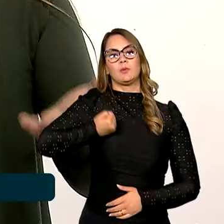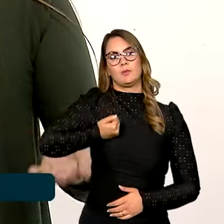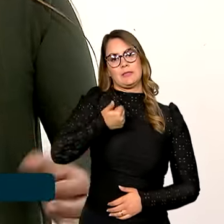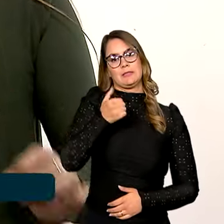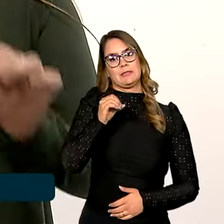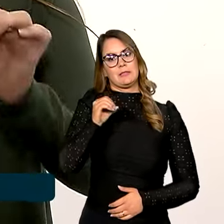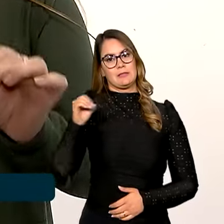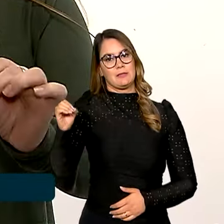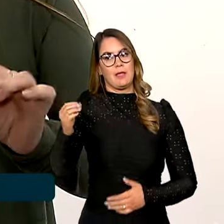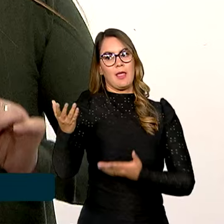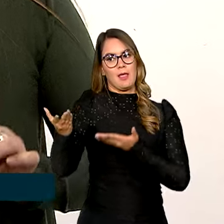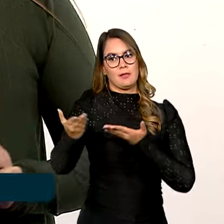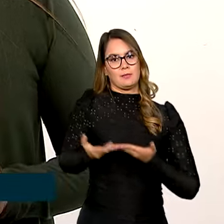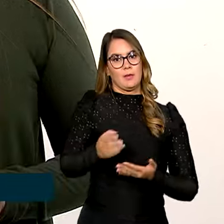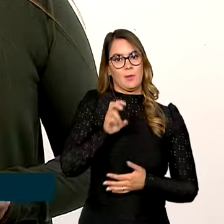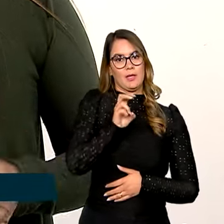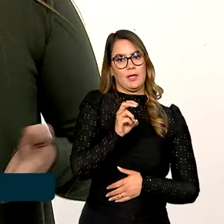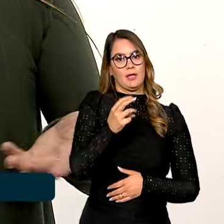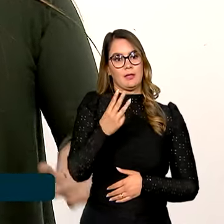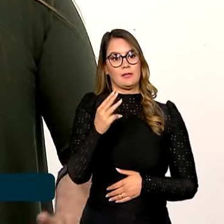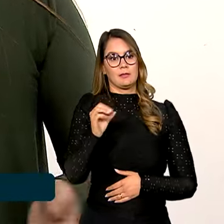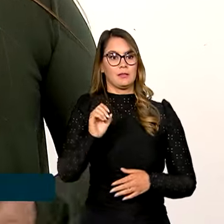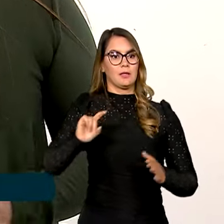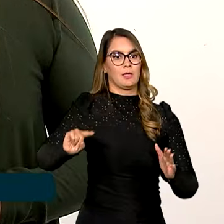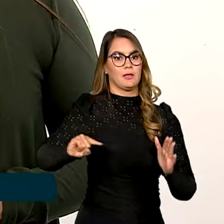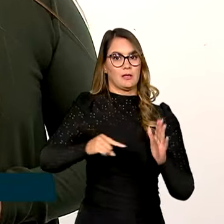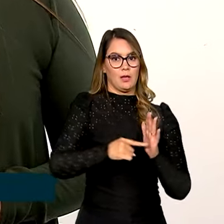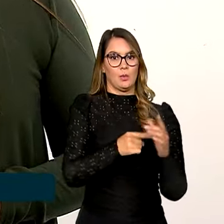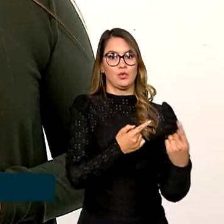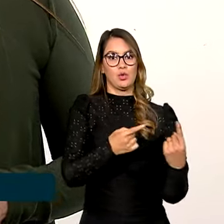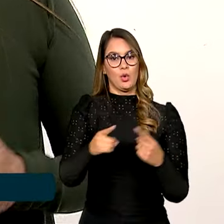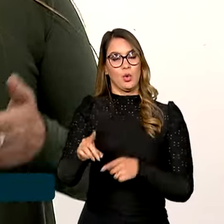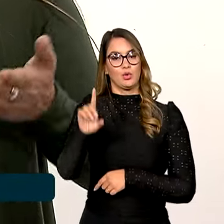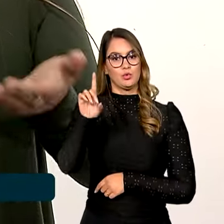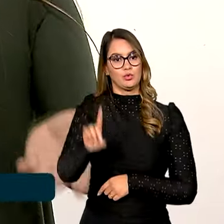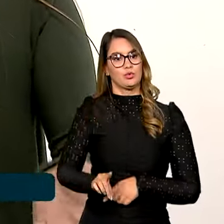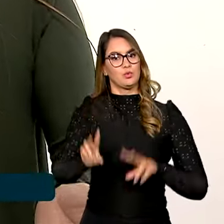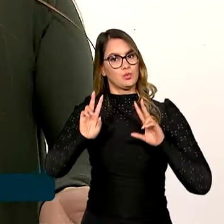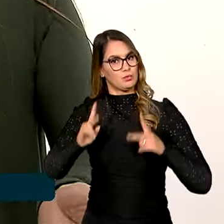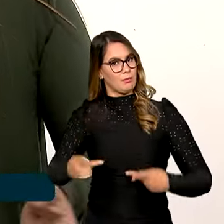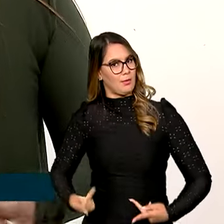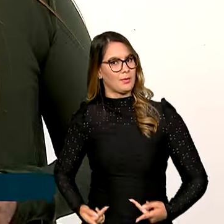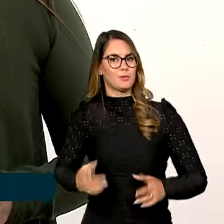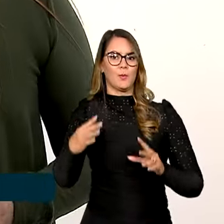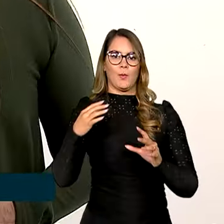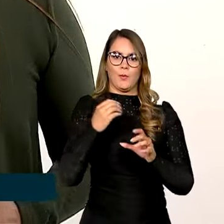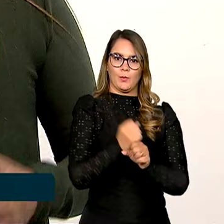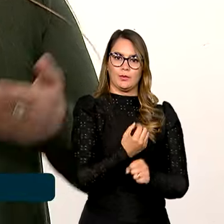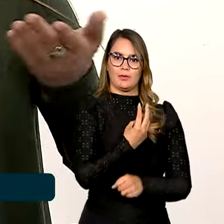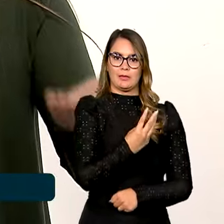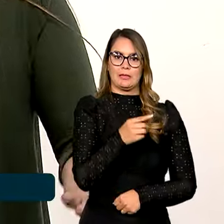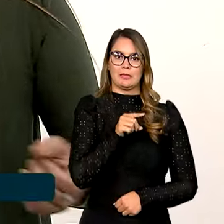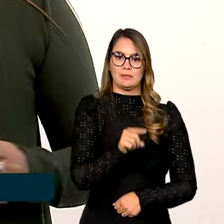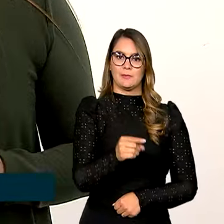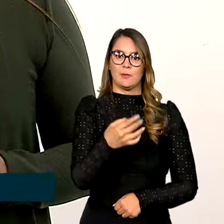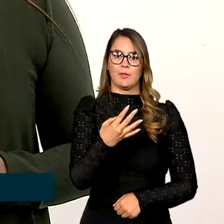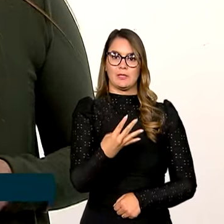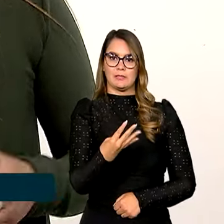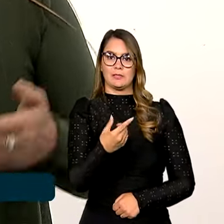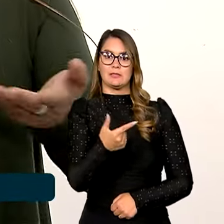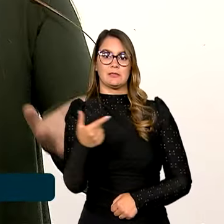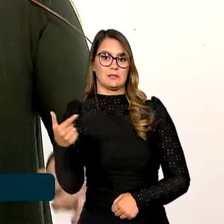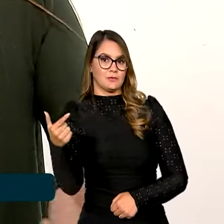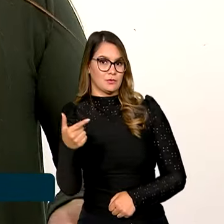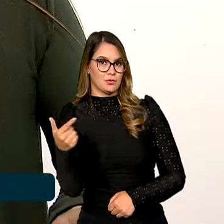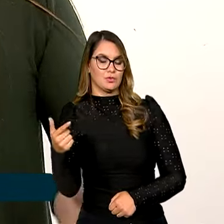530 mil denúncias de violação dos direitos humanos. Desse total, 3.422